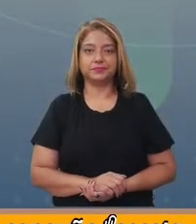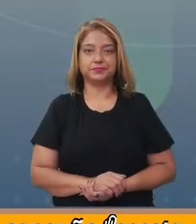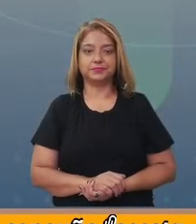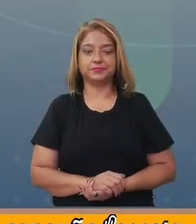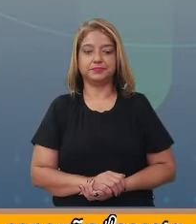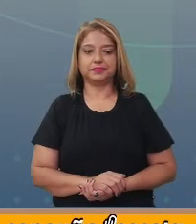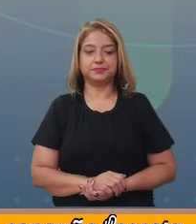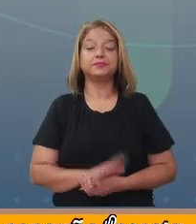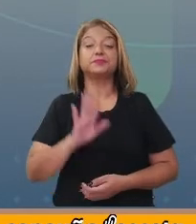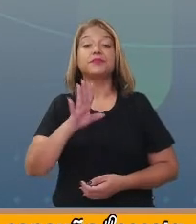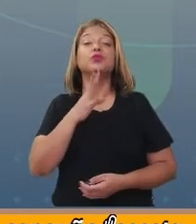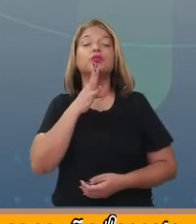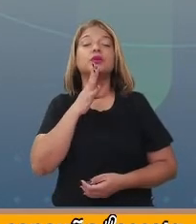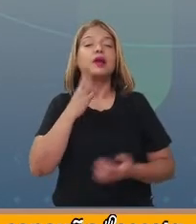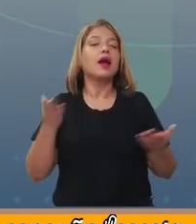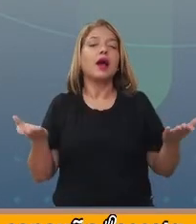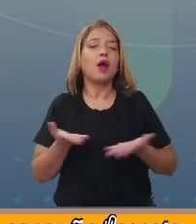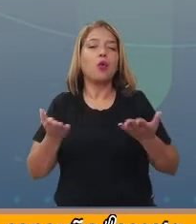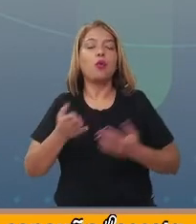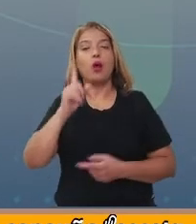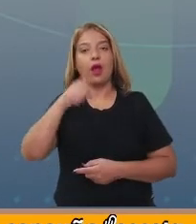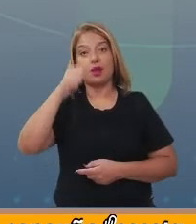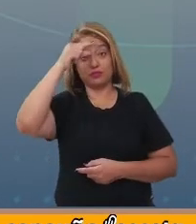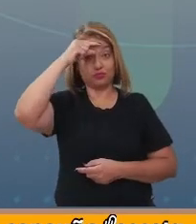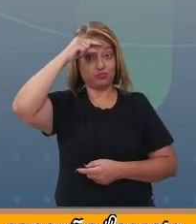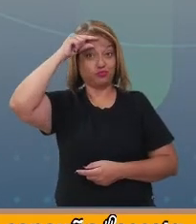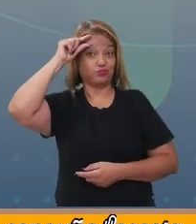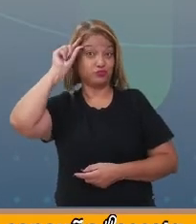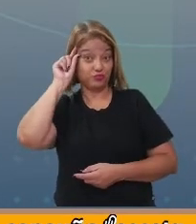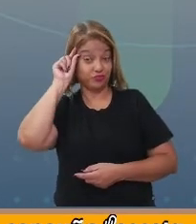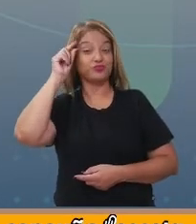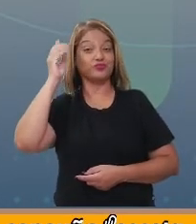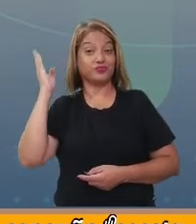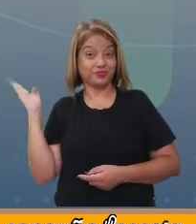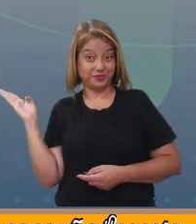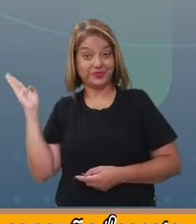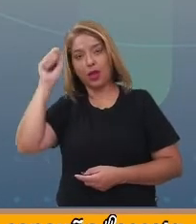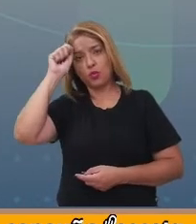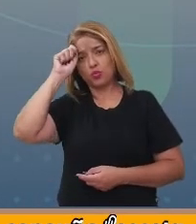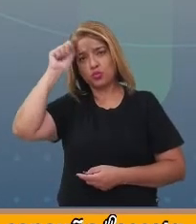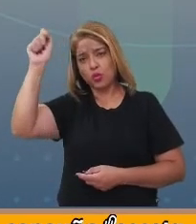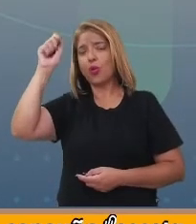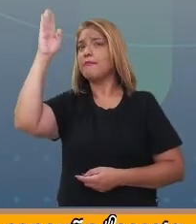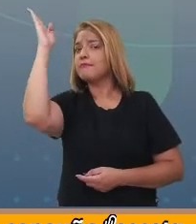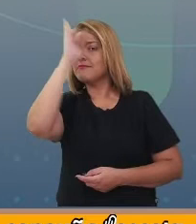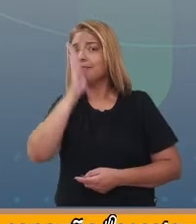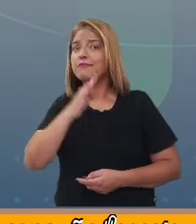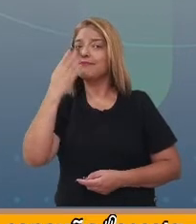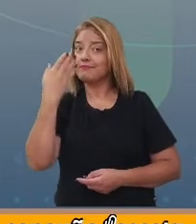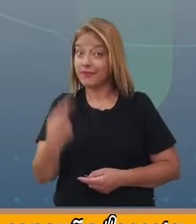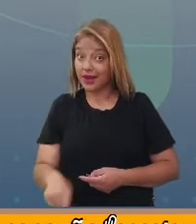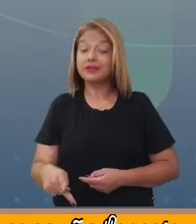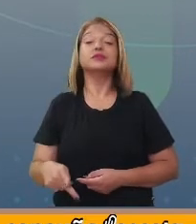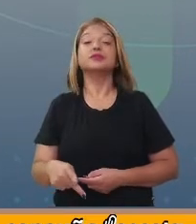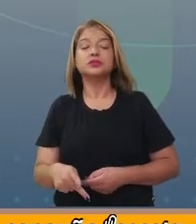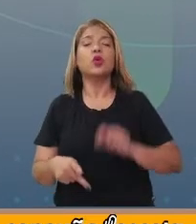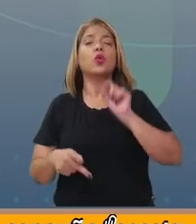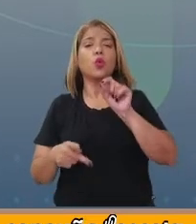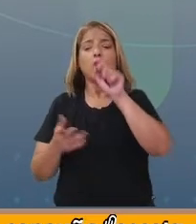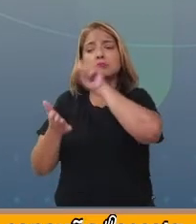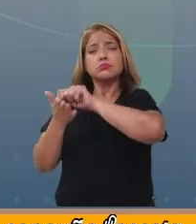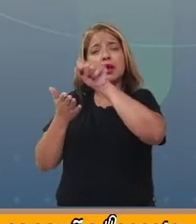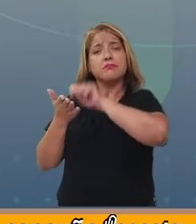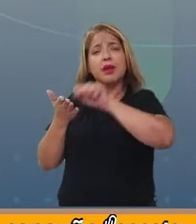Vamos conhecer agora Monteiro Lobato, que foi um escritor brasileiro que escreveu um